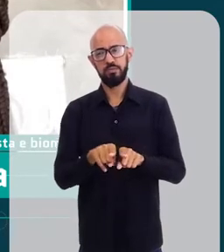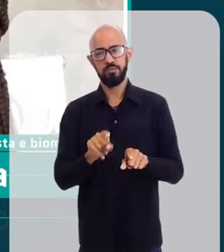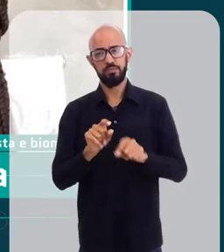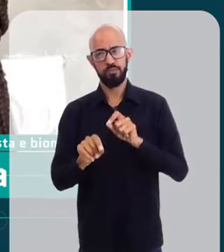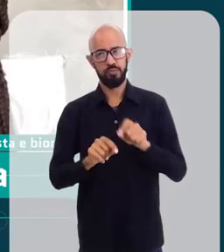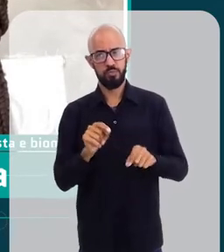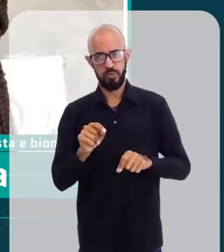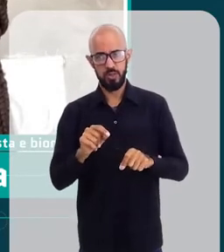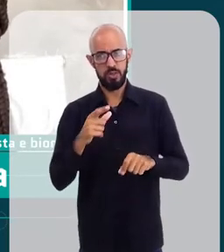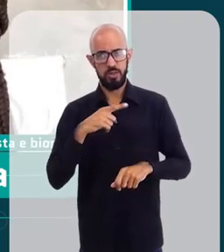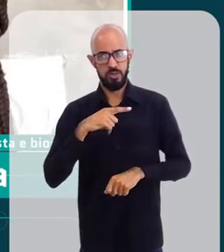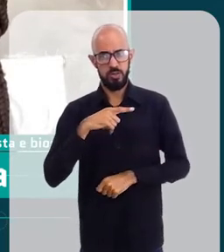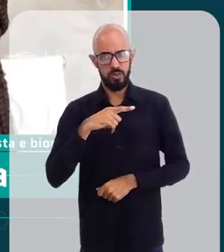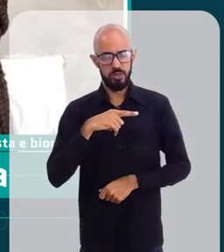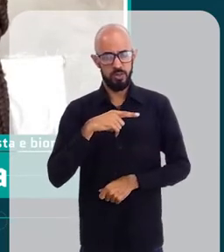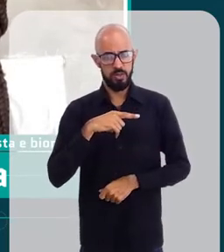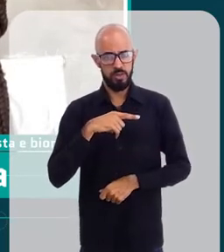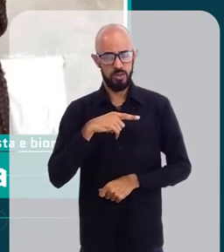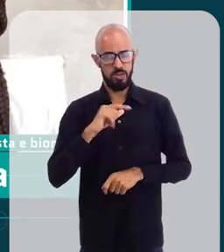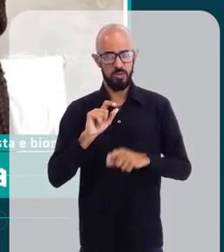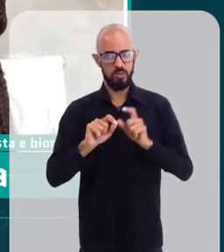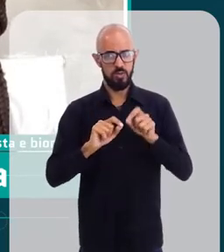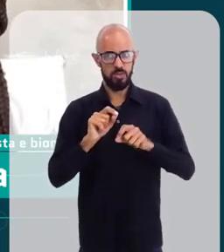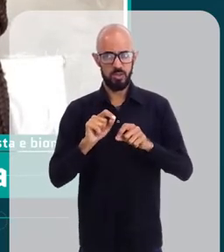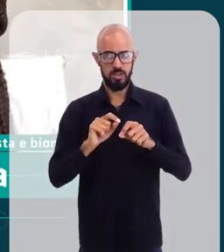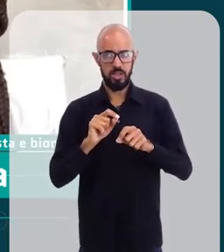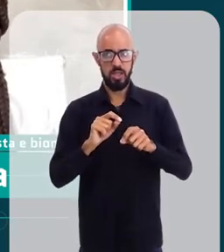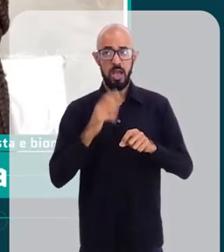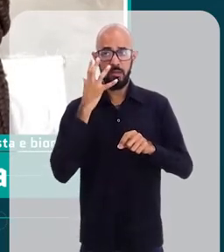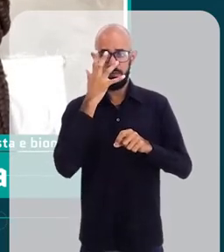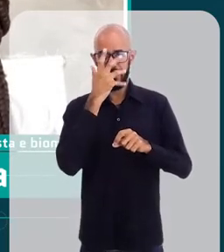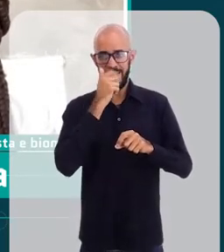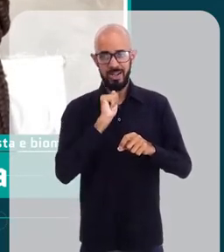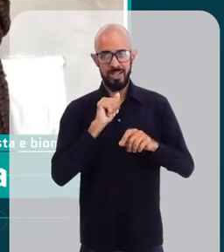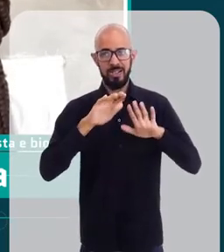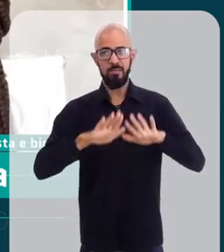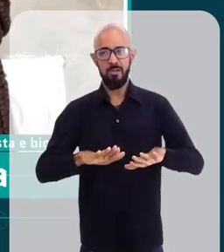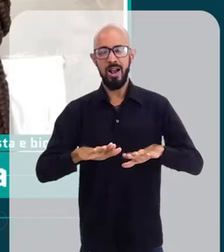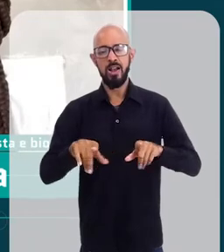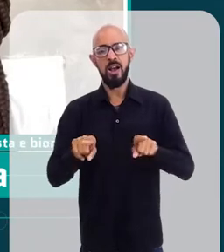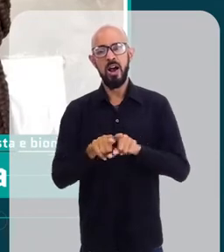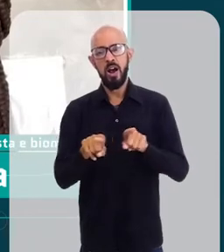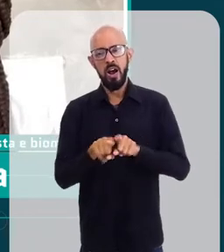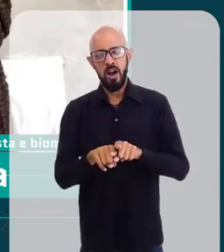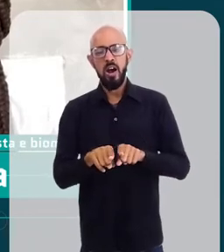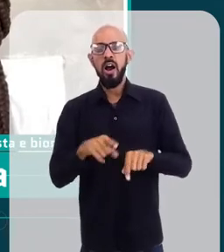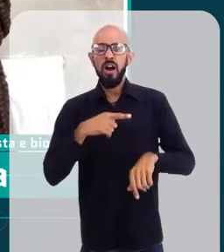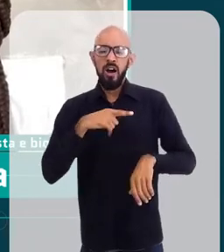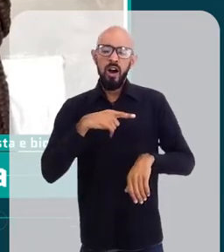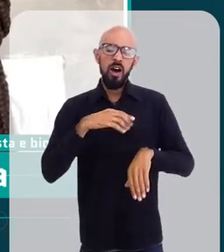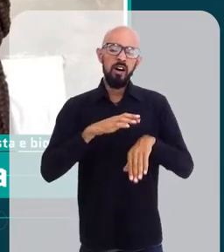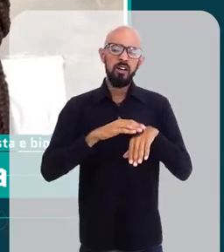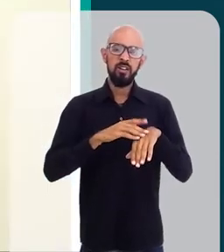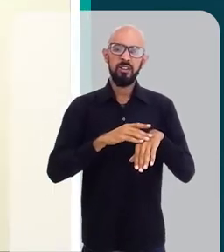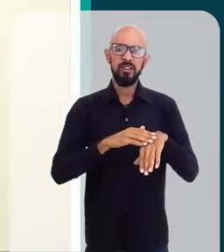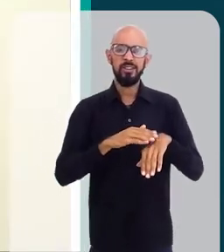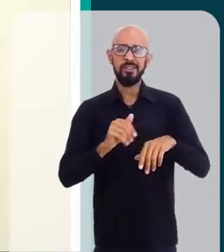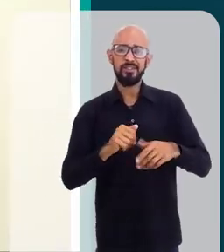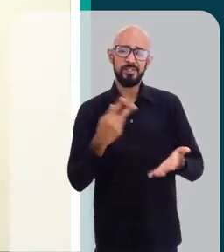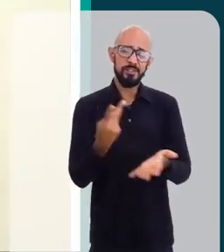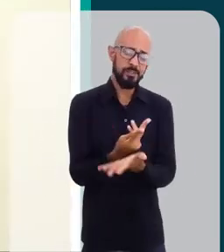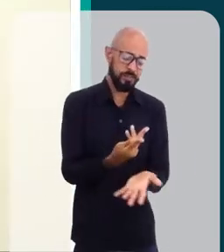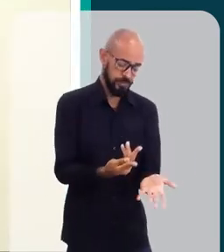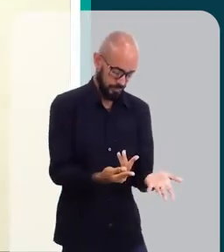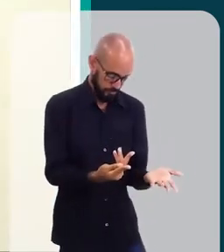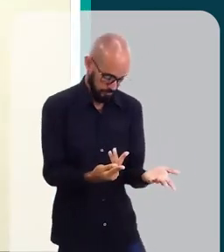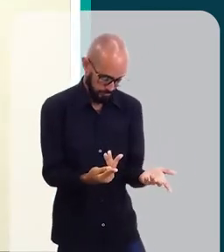mas como eu acabo atendendo também, eu faço a parte estética, obviamente, mas a gente atende doença, e